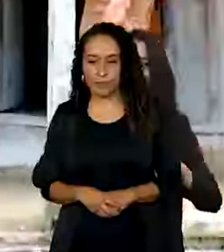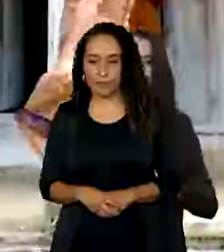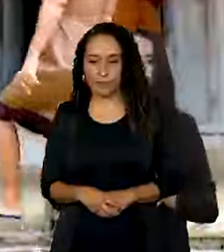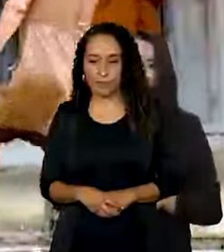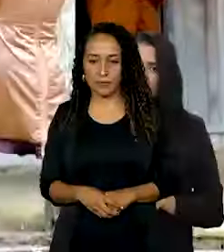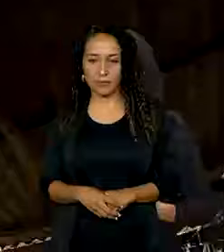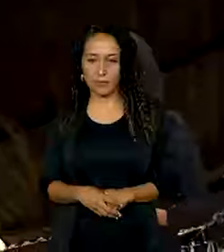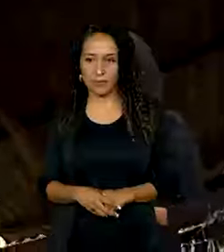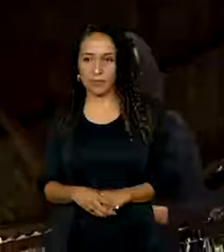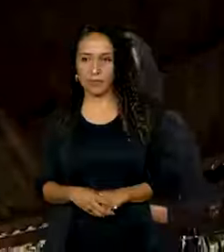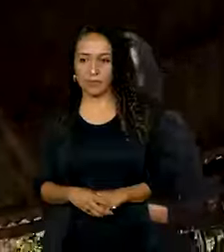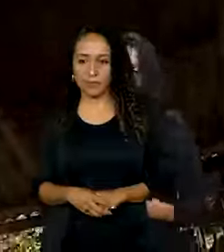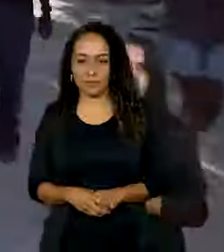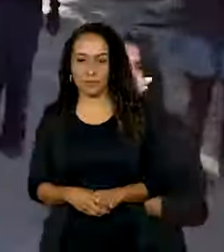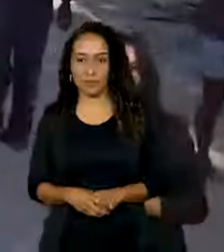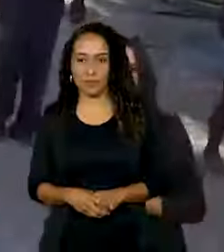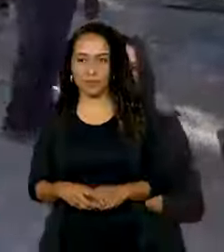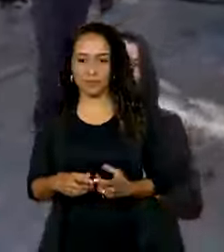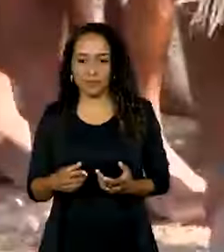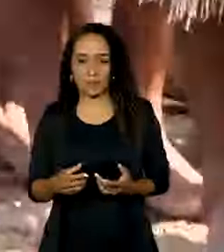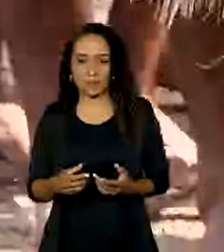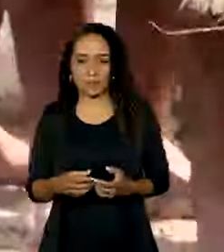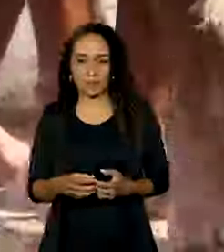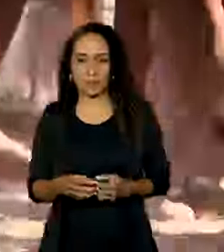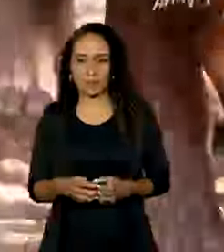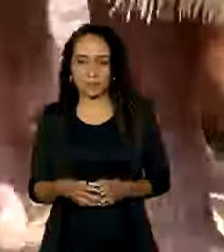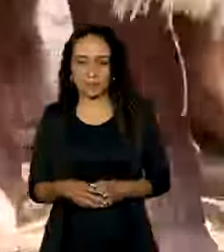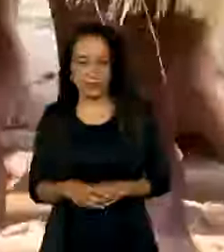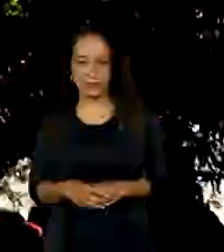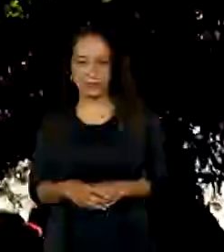dos invasores, que foi feita de forma pacífica.